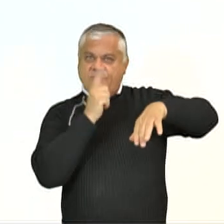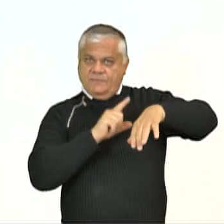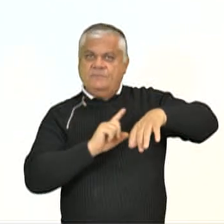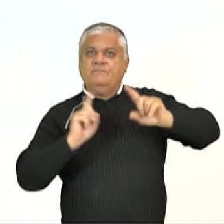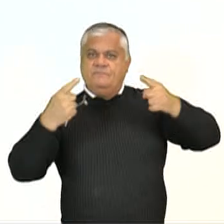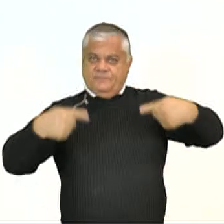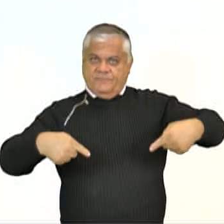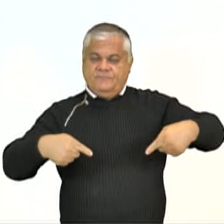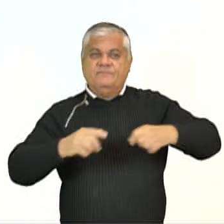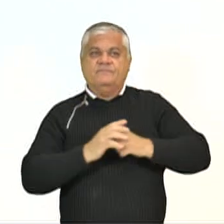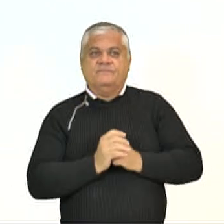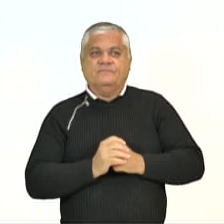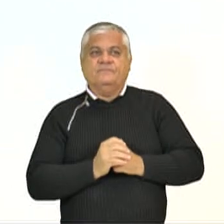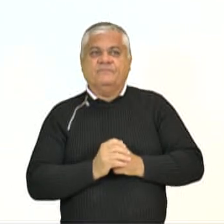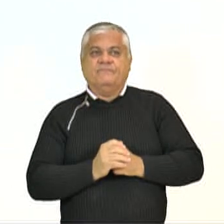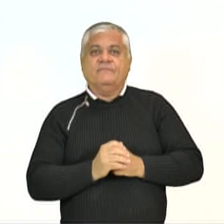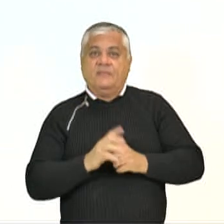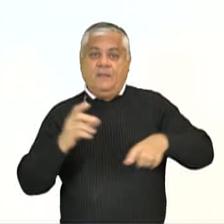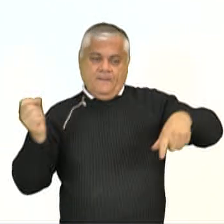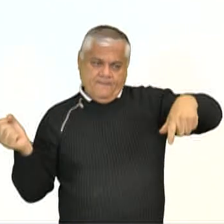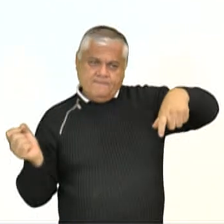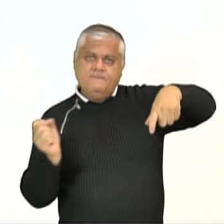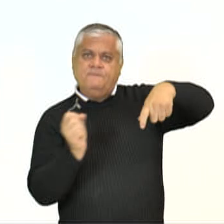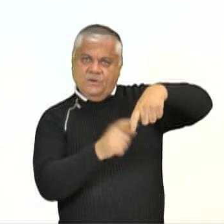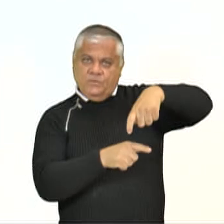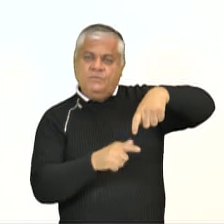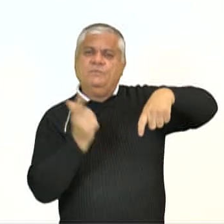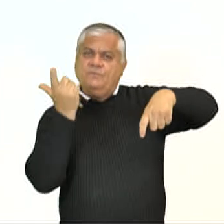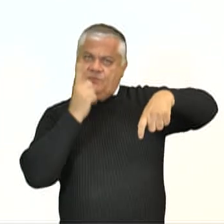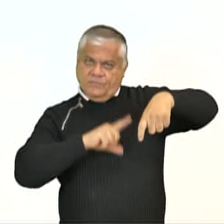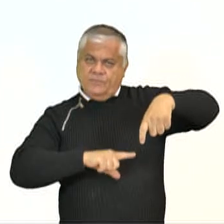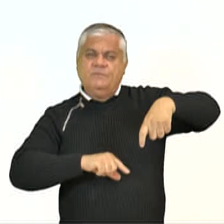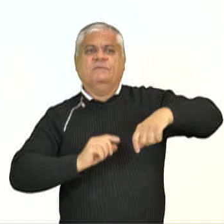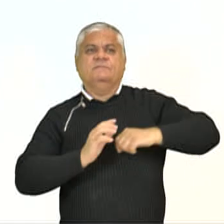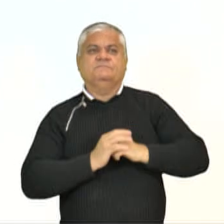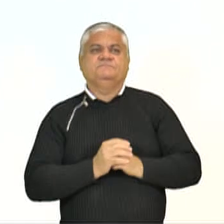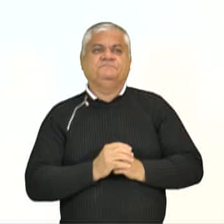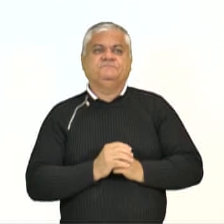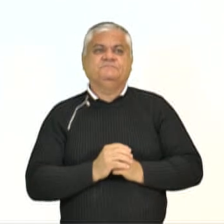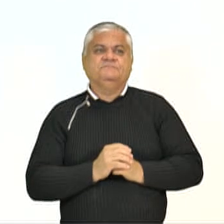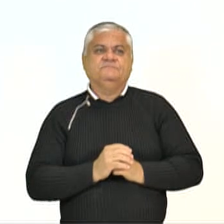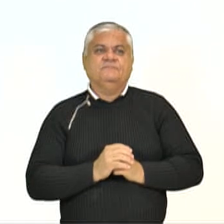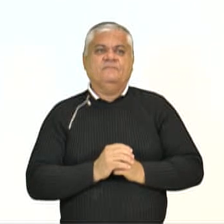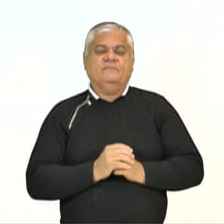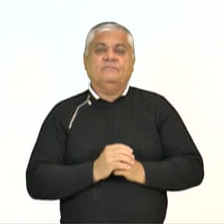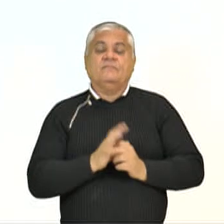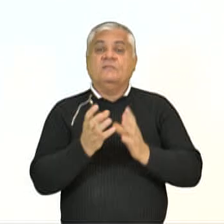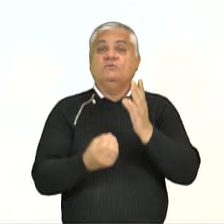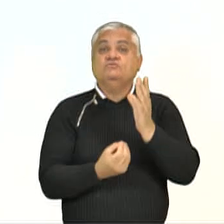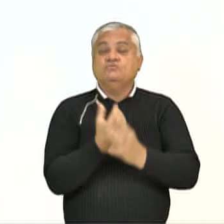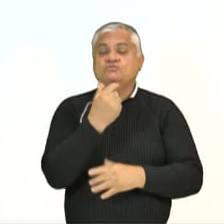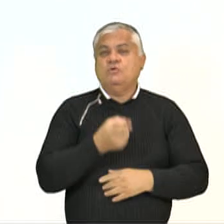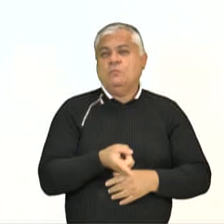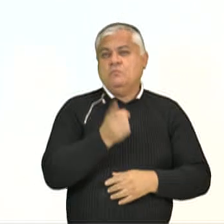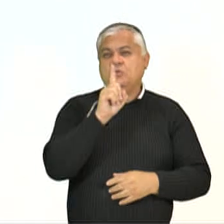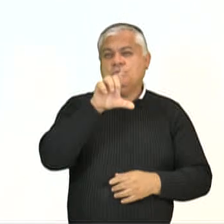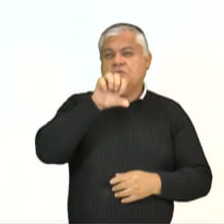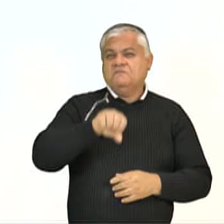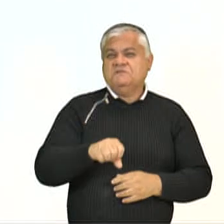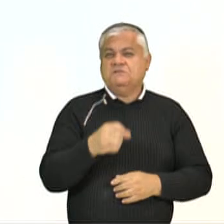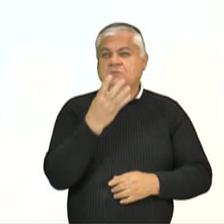Baliza é o gol. Então o objetivo é fazer com que essa bola entre na baliza ou no gol adversário. Foi criado em 1946